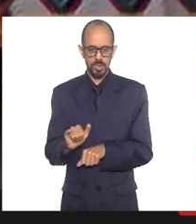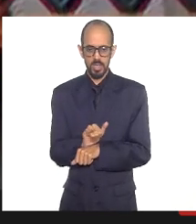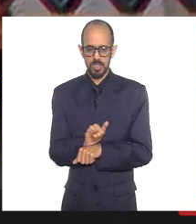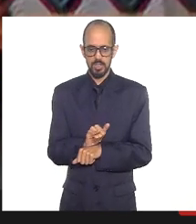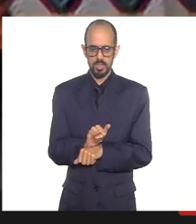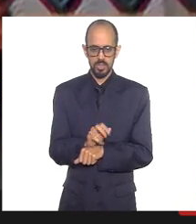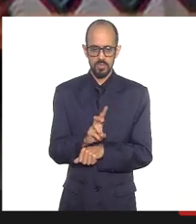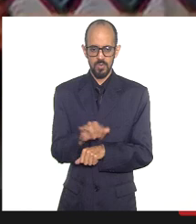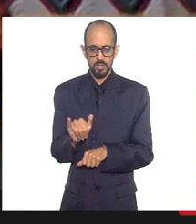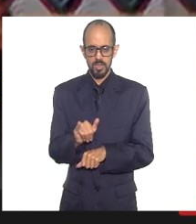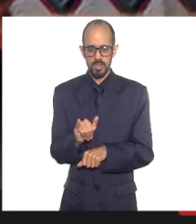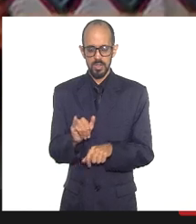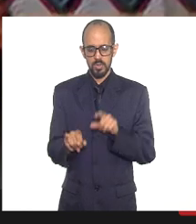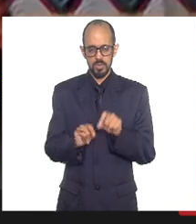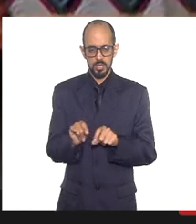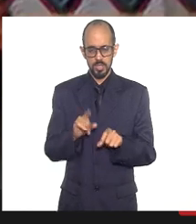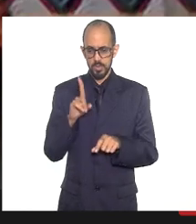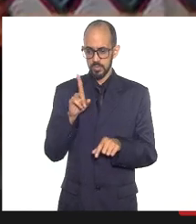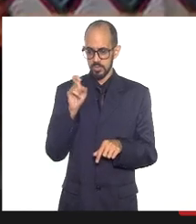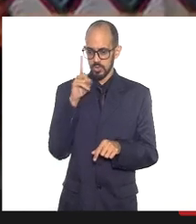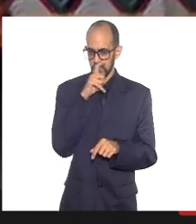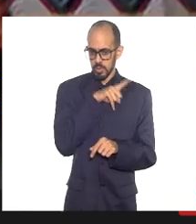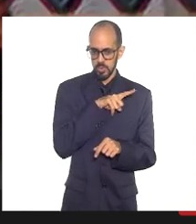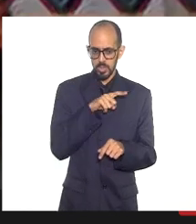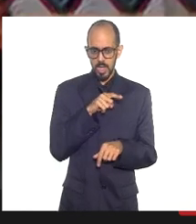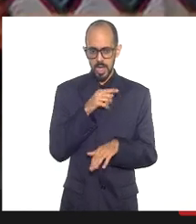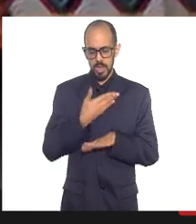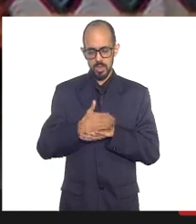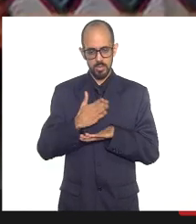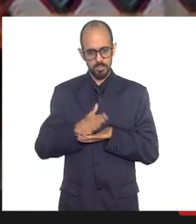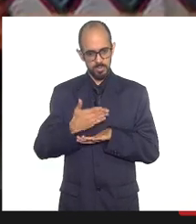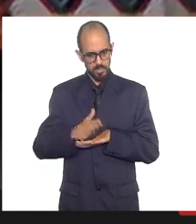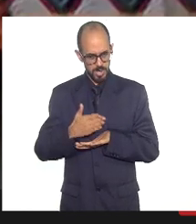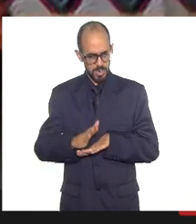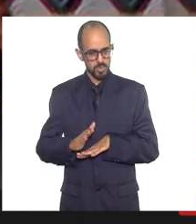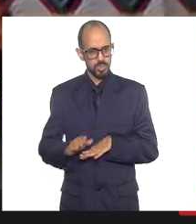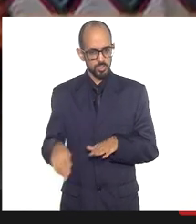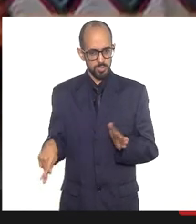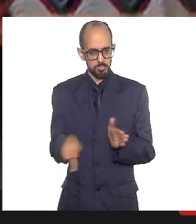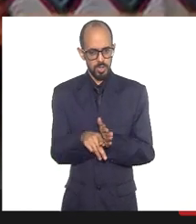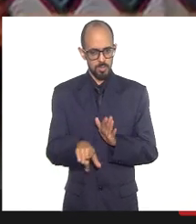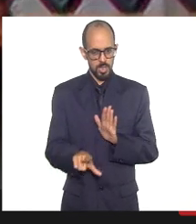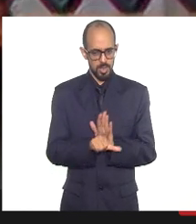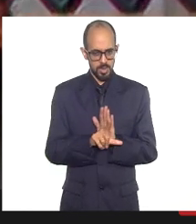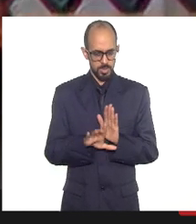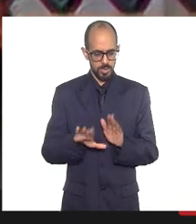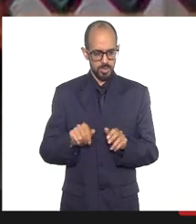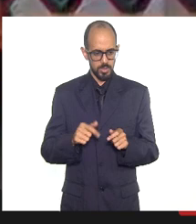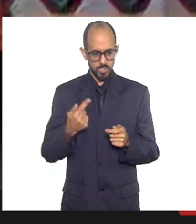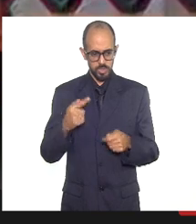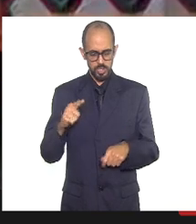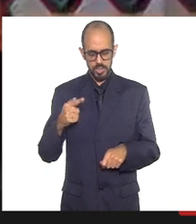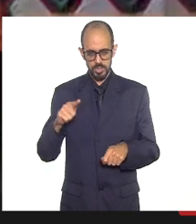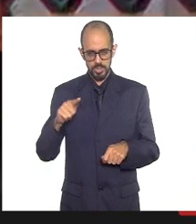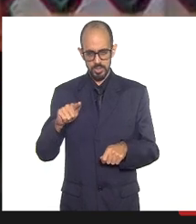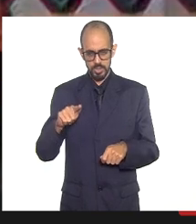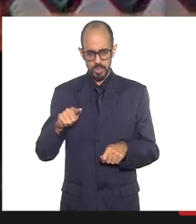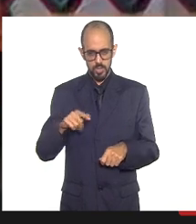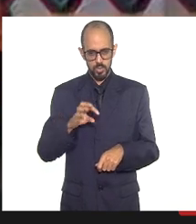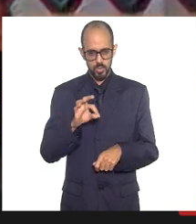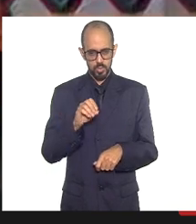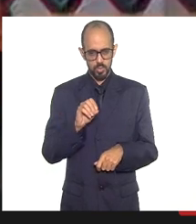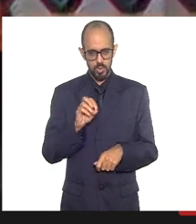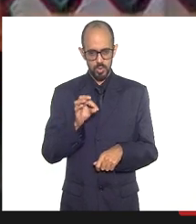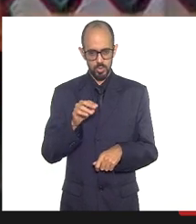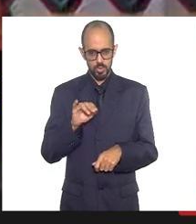dificultar um pouco, inclusive, o exercício da gestão do Totinho.